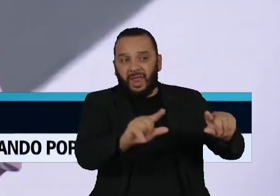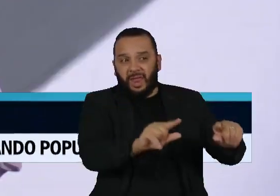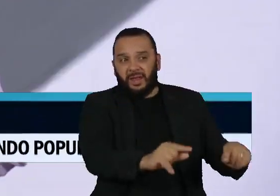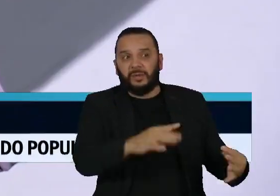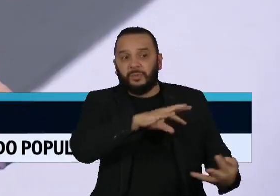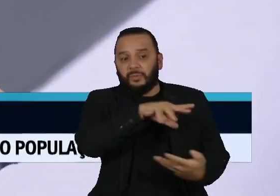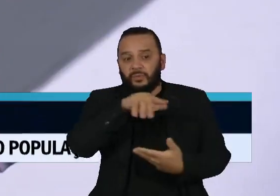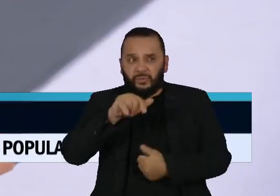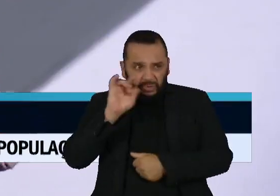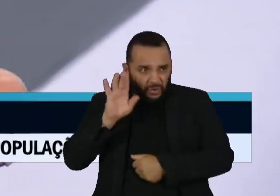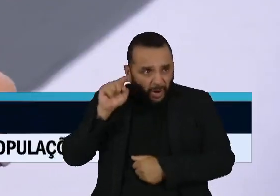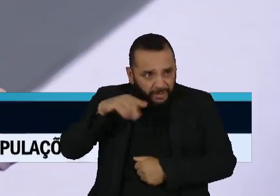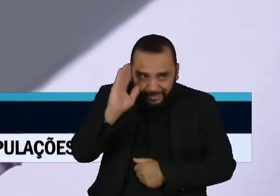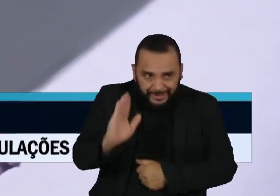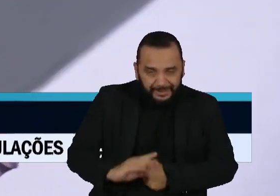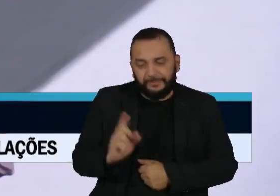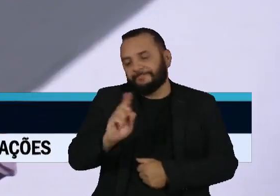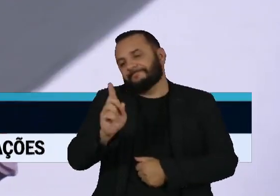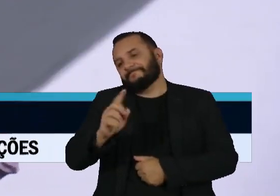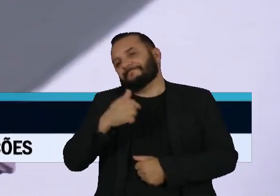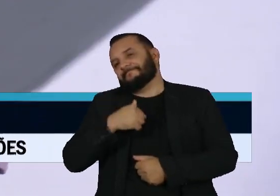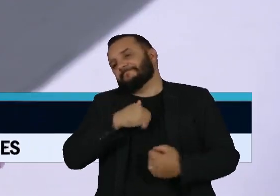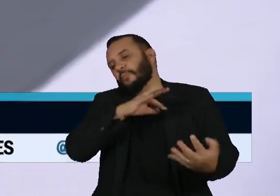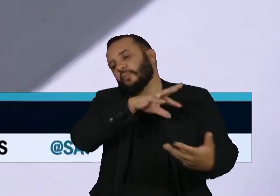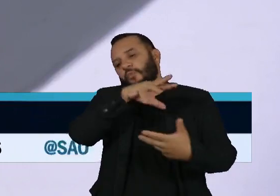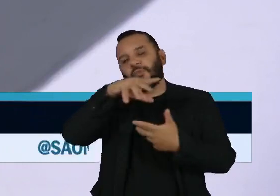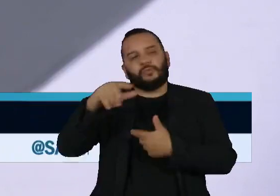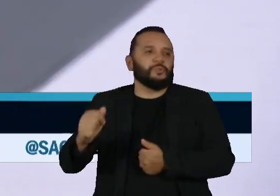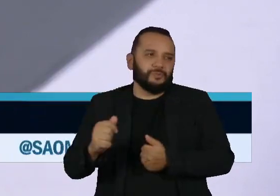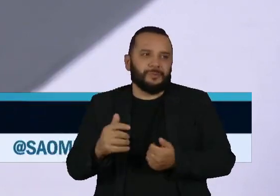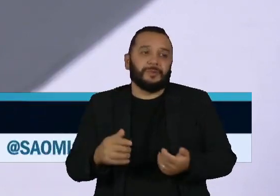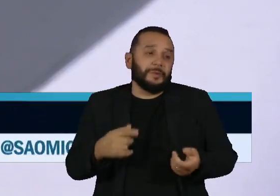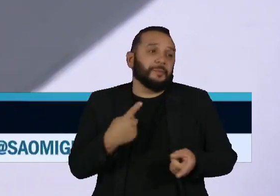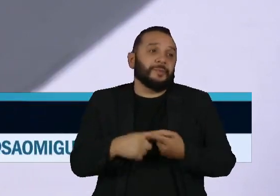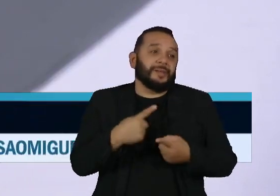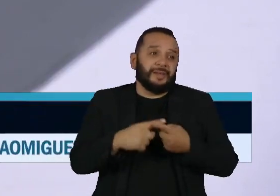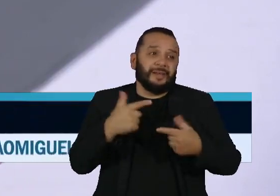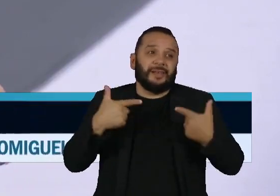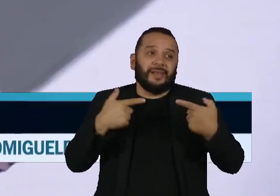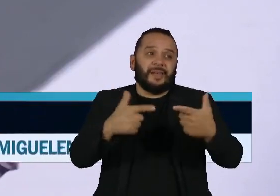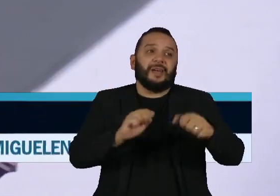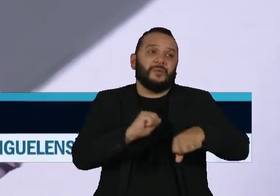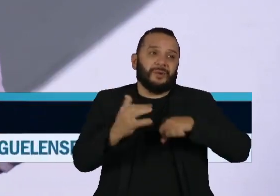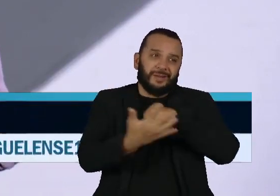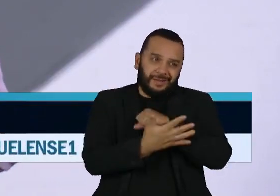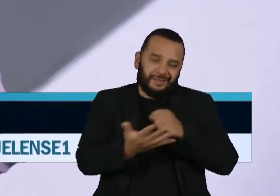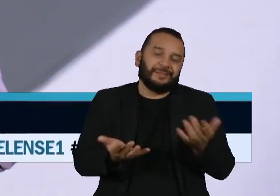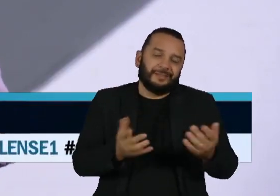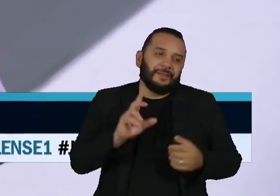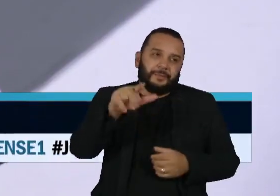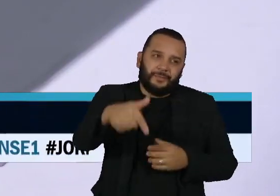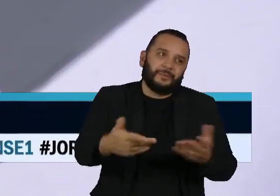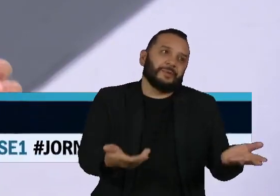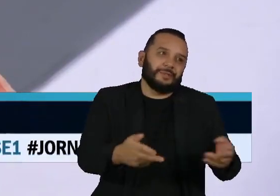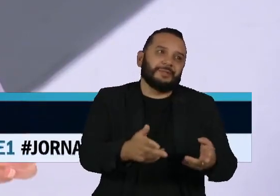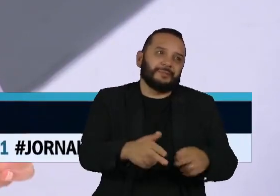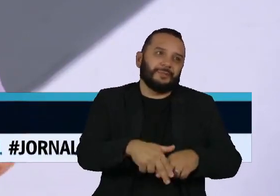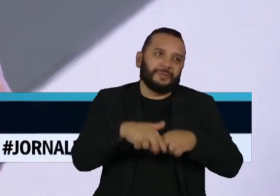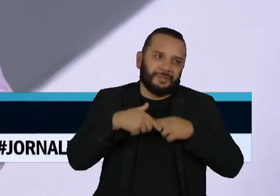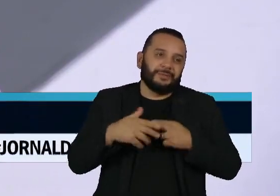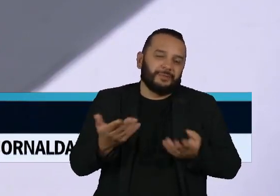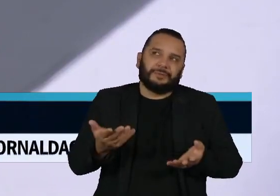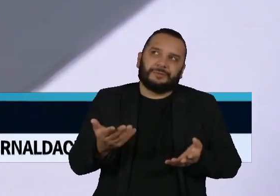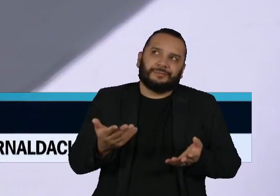preocupação e essa preocupação, ela é crescente, especialmente depois da guerra da Ucrânia, porque a dependência do